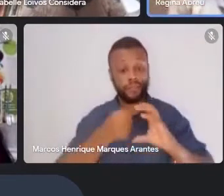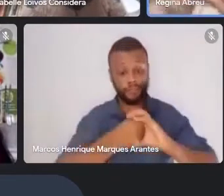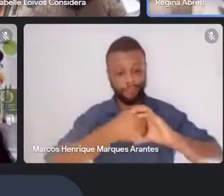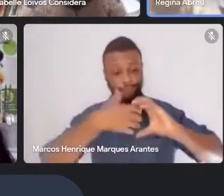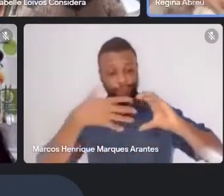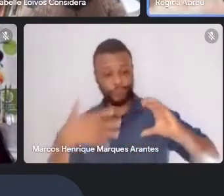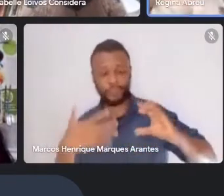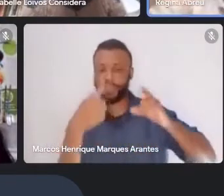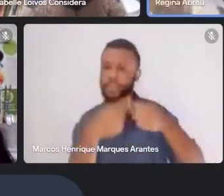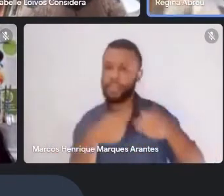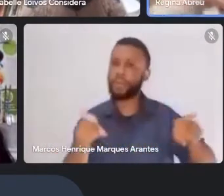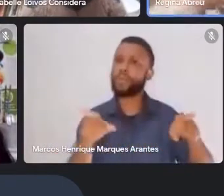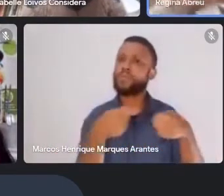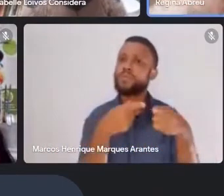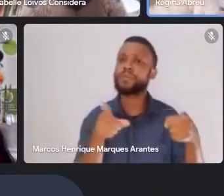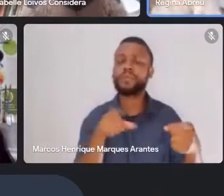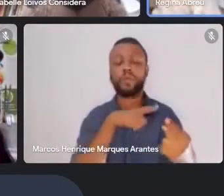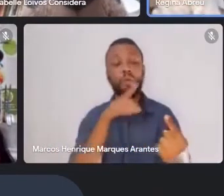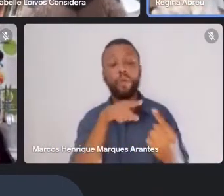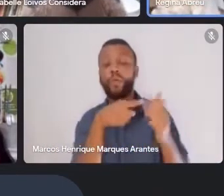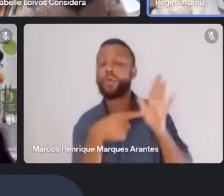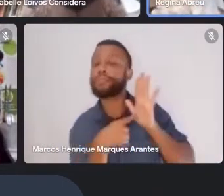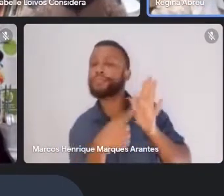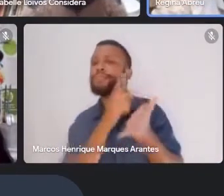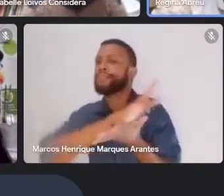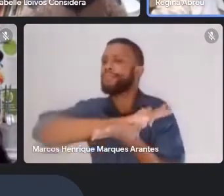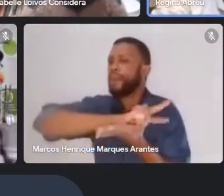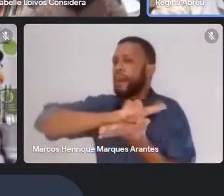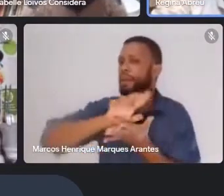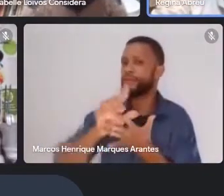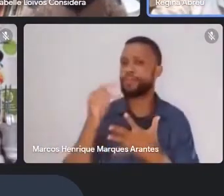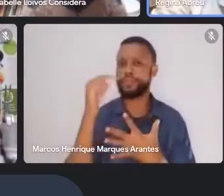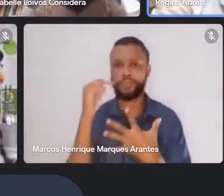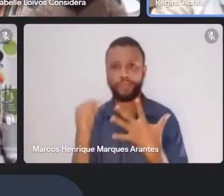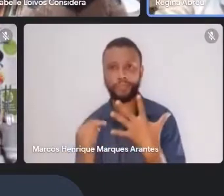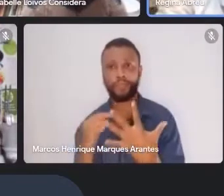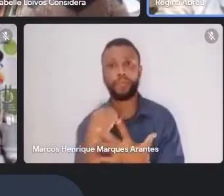Assim, vários elementos, elementos, assim, para a gente trabalhar.